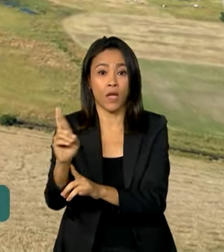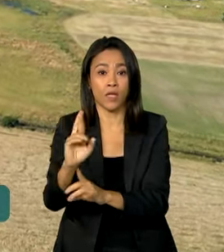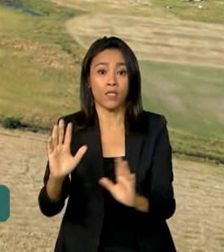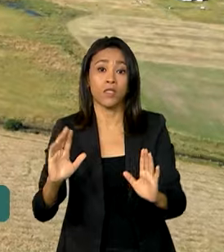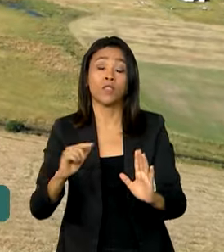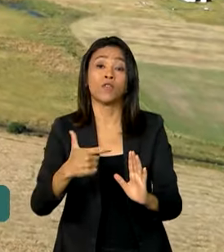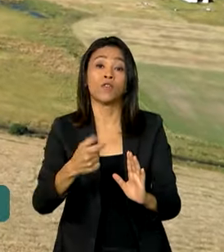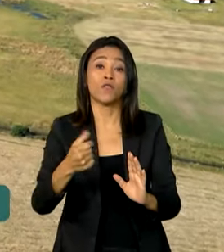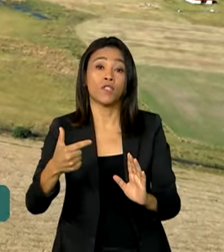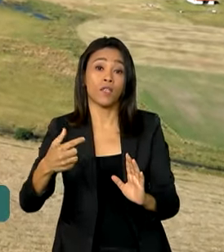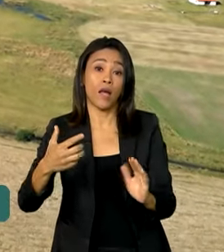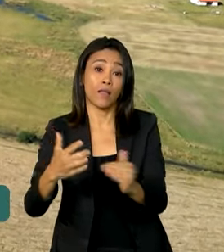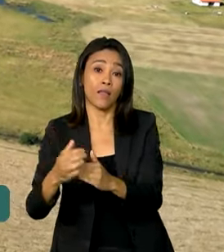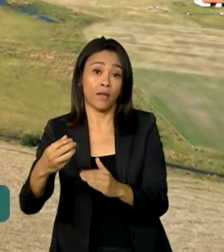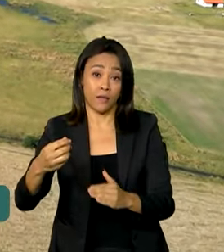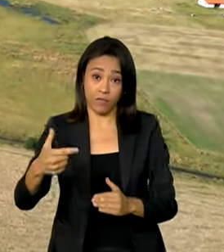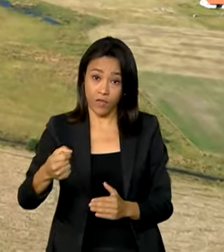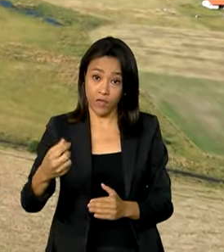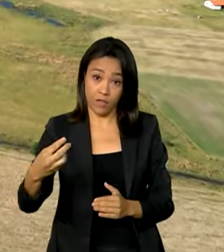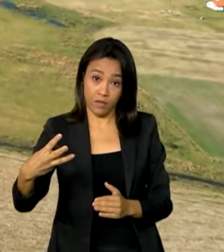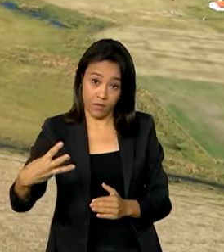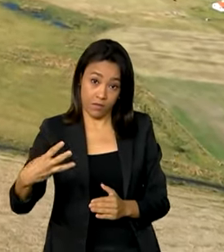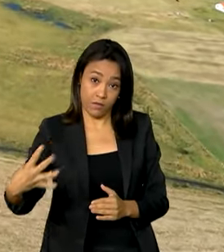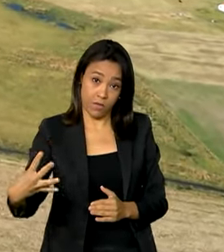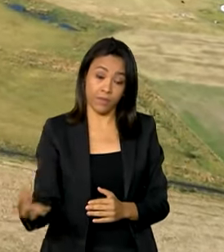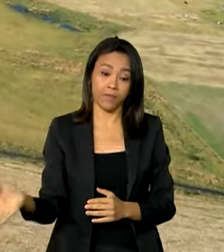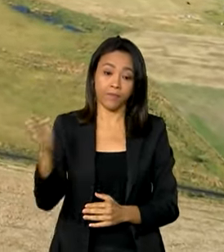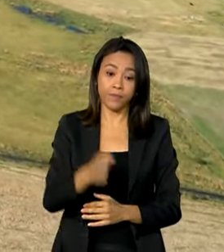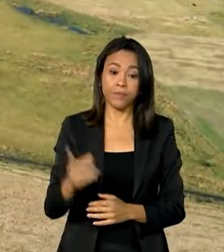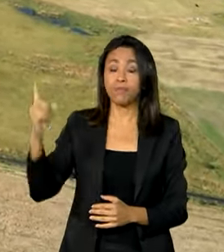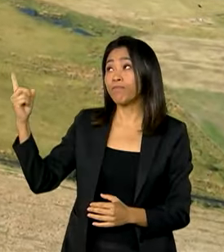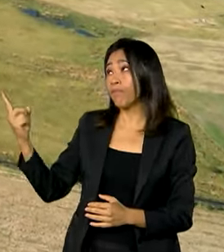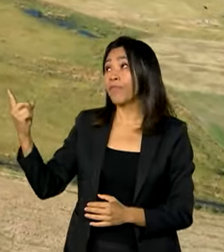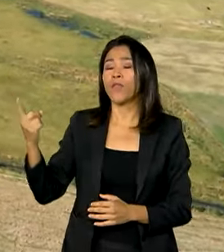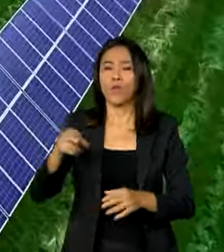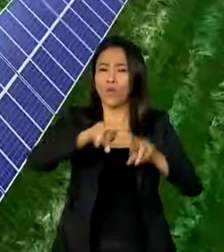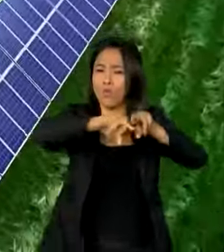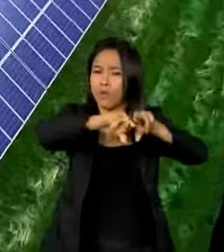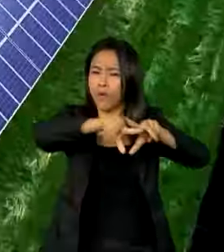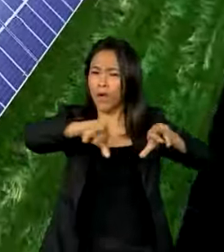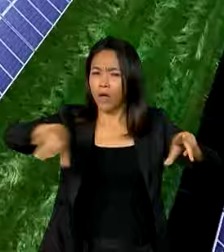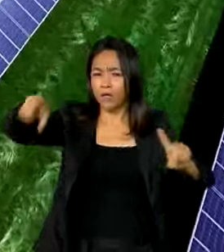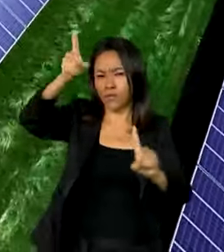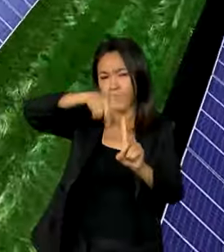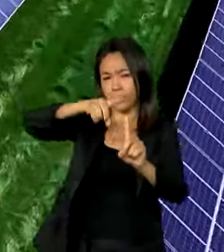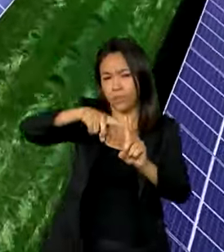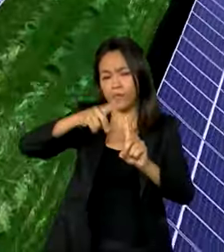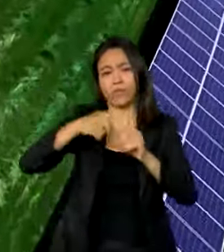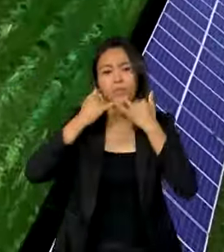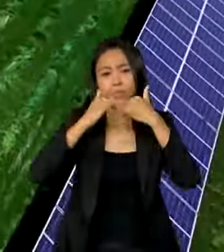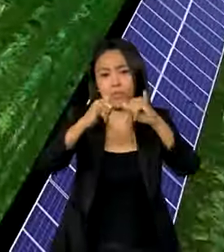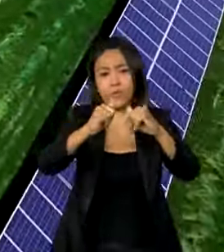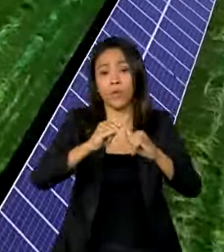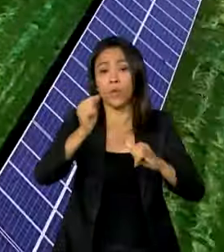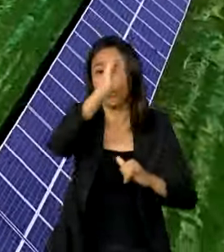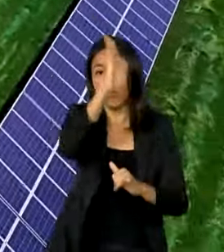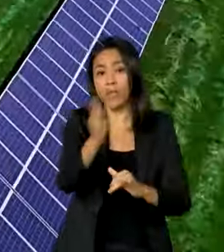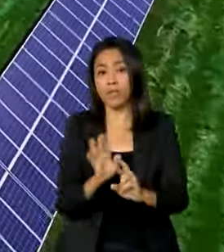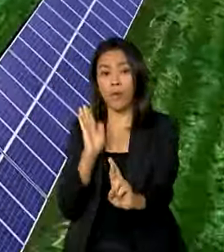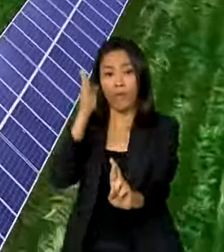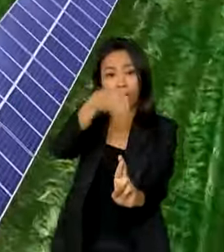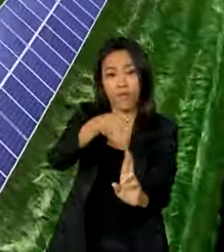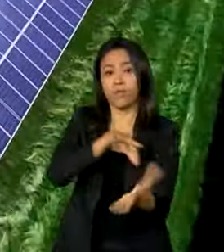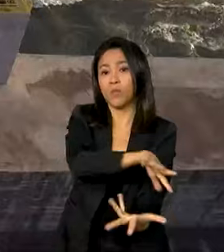Com a matriz elétrica quase 90% renovável, o Brasil é referência mundial na transição